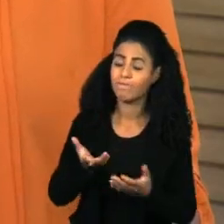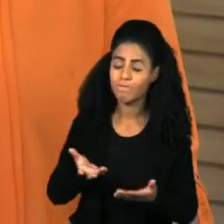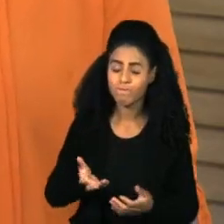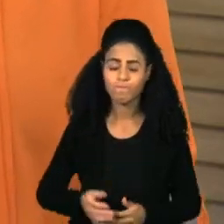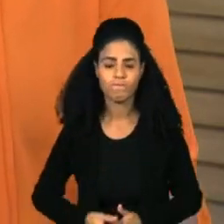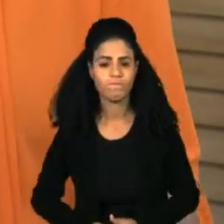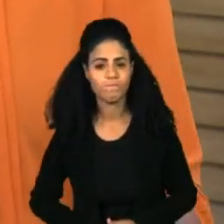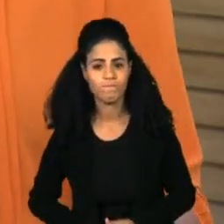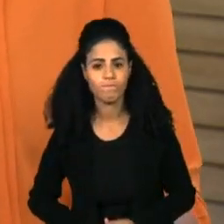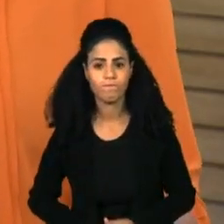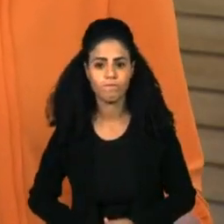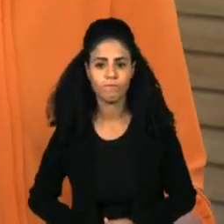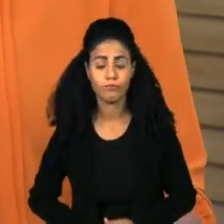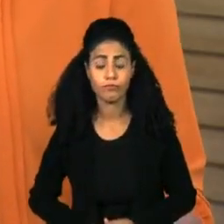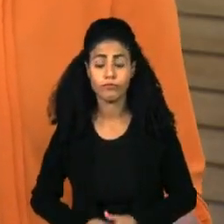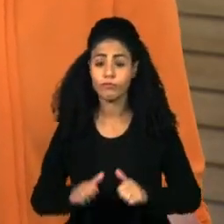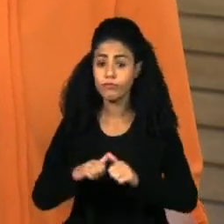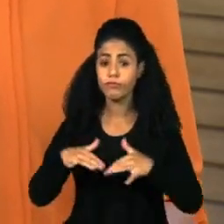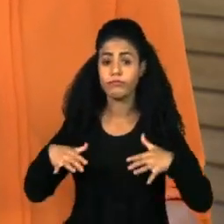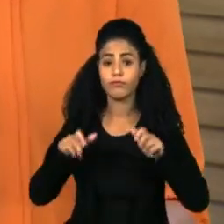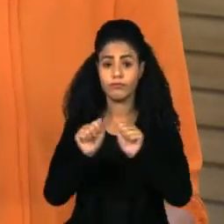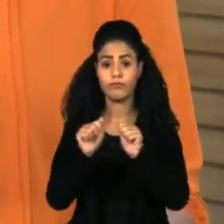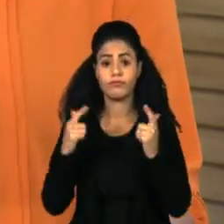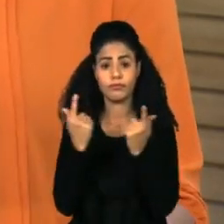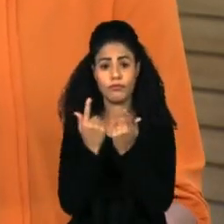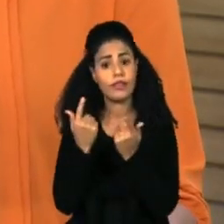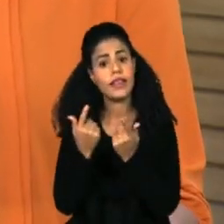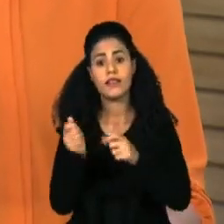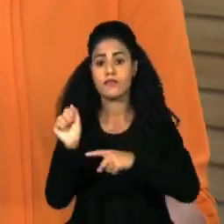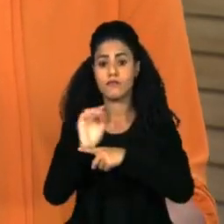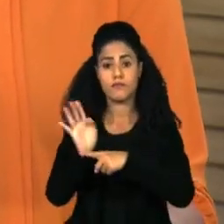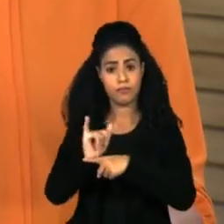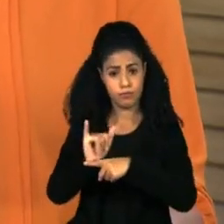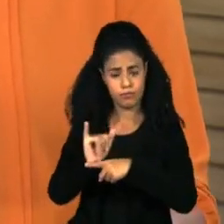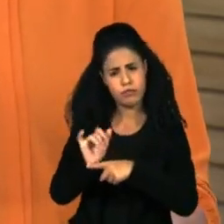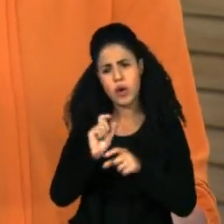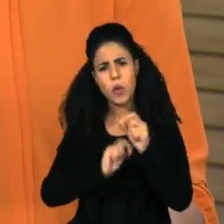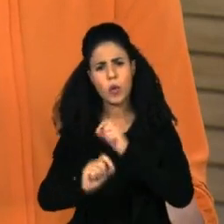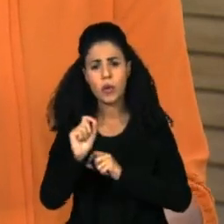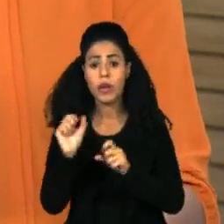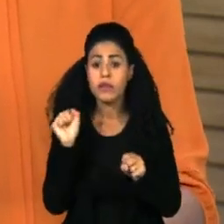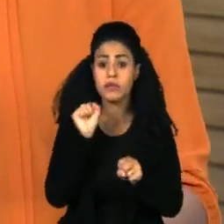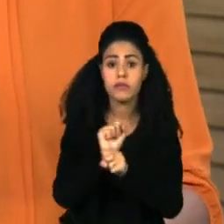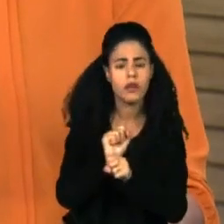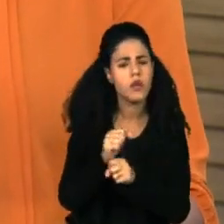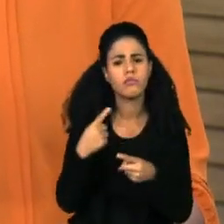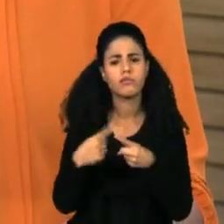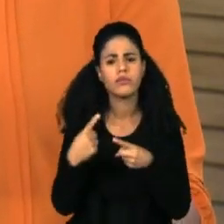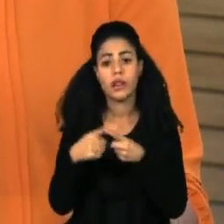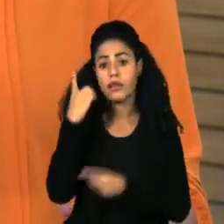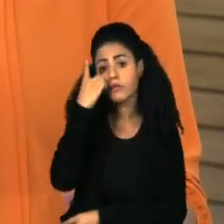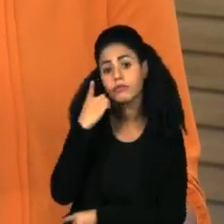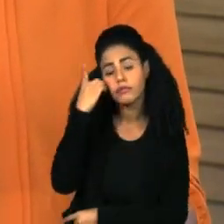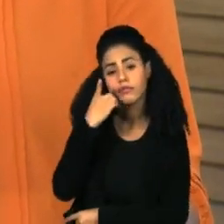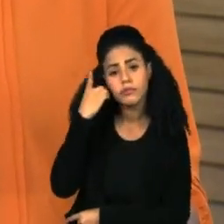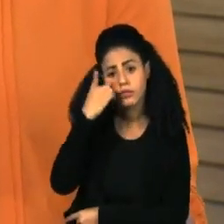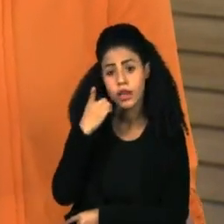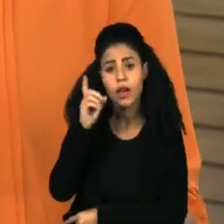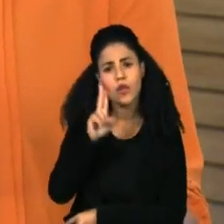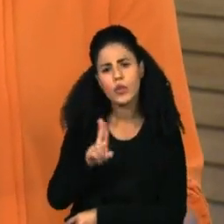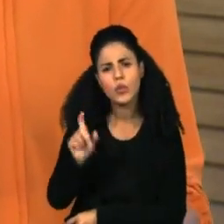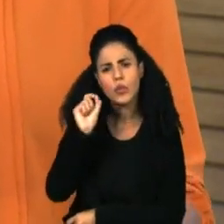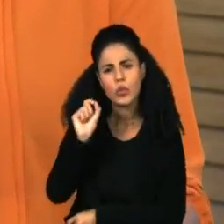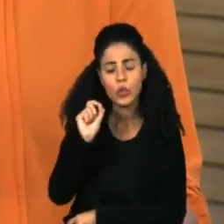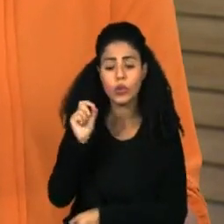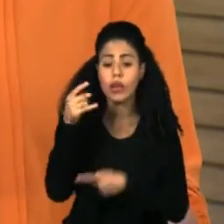O canal da Assembleia Legislativa de São Paulo, no YouTube, está suspenso. Depois de um deputado, utilizaram em uma